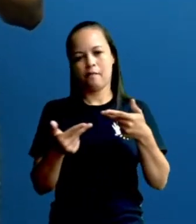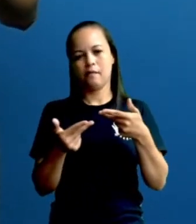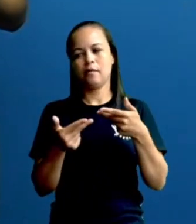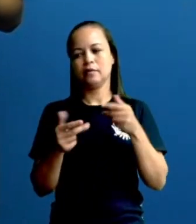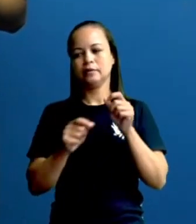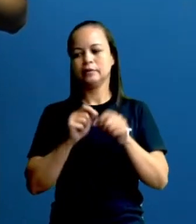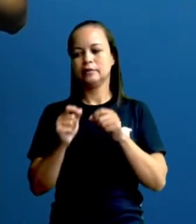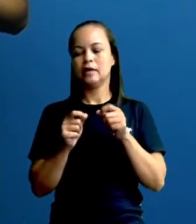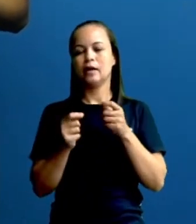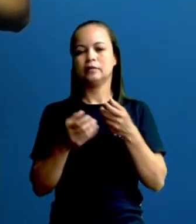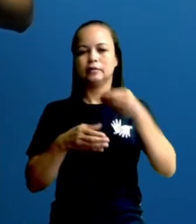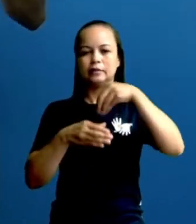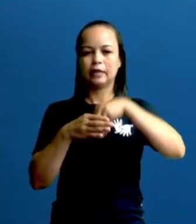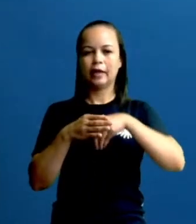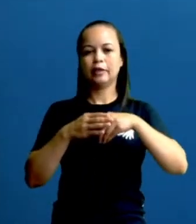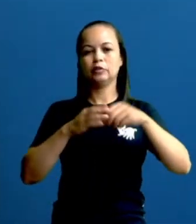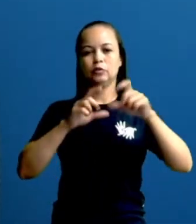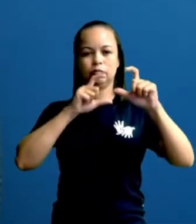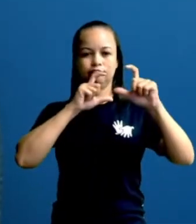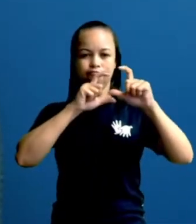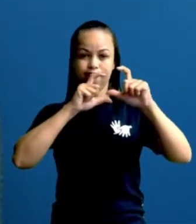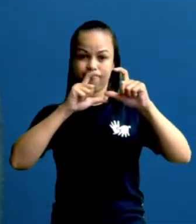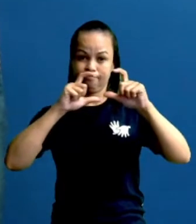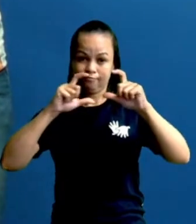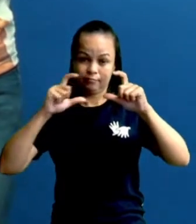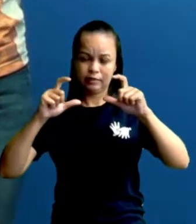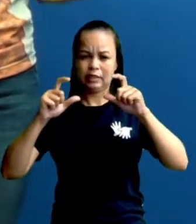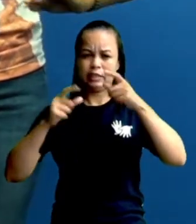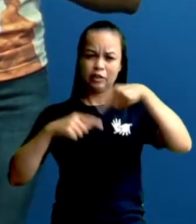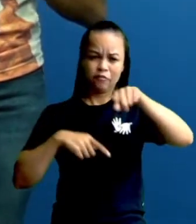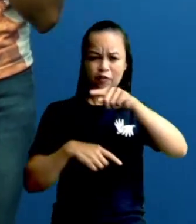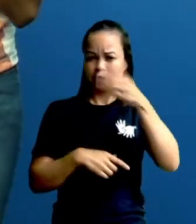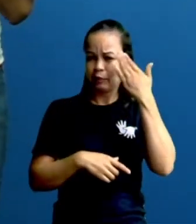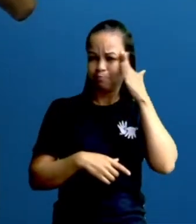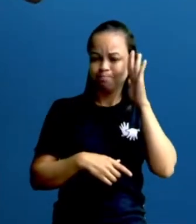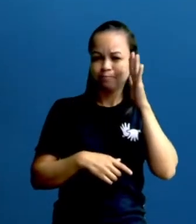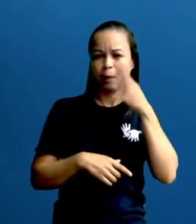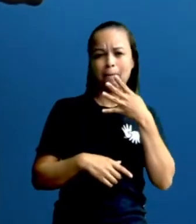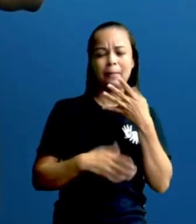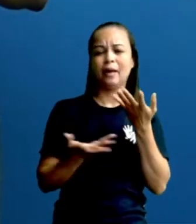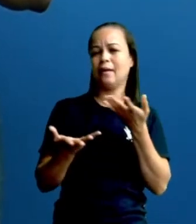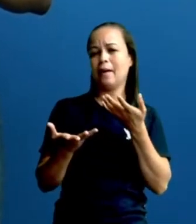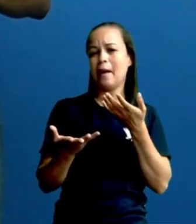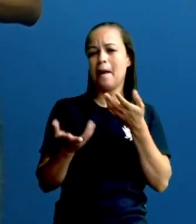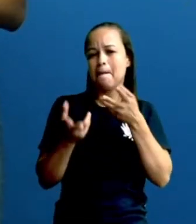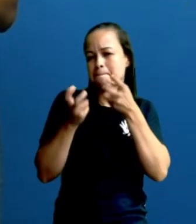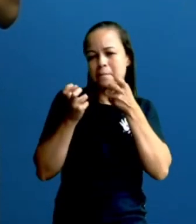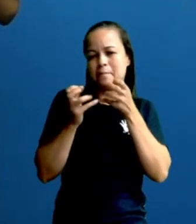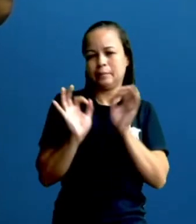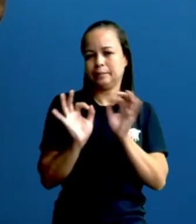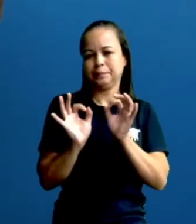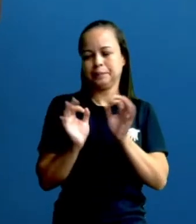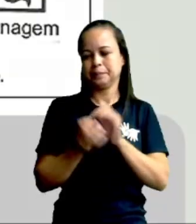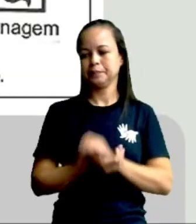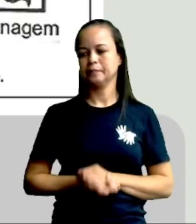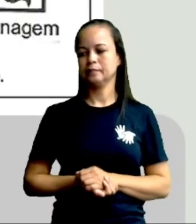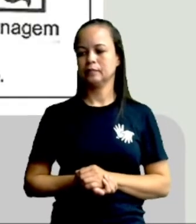existem dentro das tirinhas e que muitas vezes você aí de casa nem percebe. Por exemplo, dá uma olhadinha agora